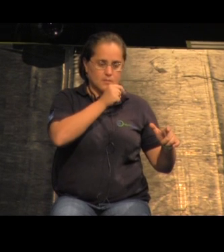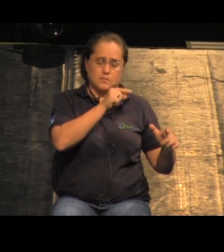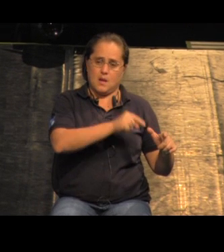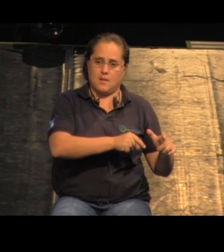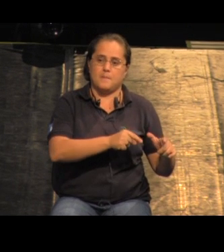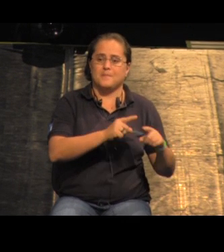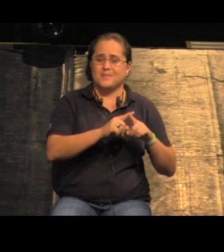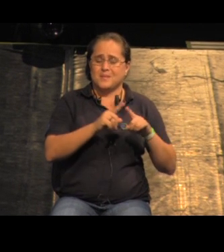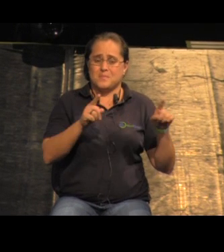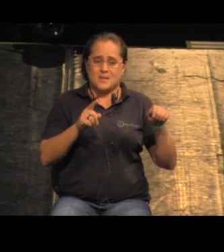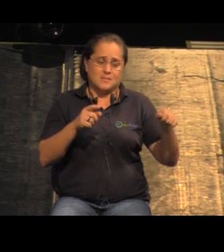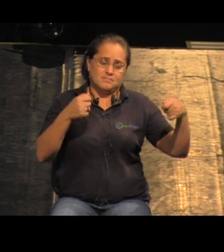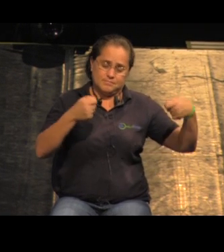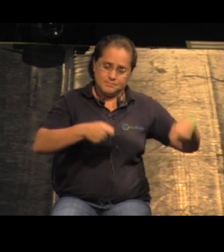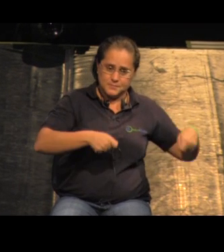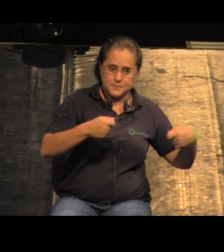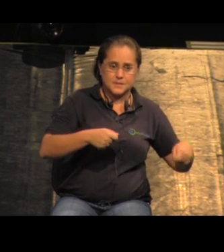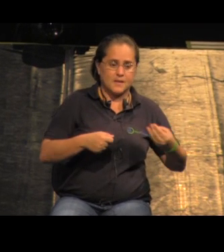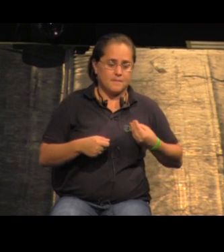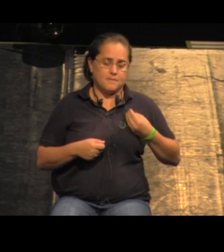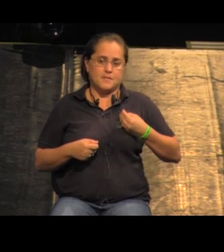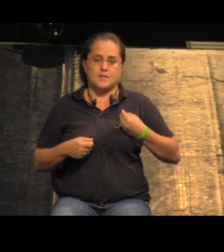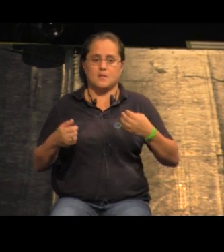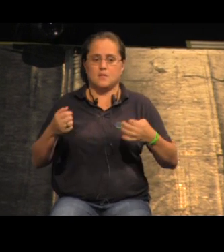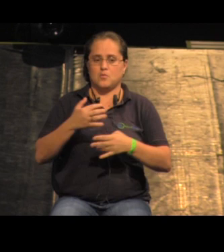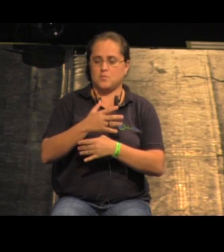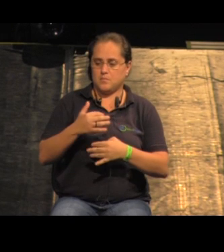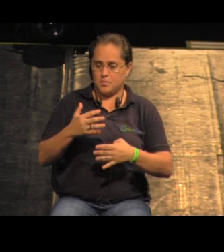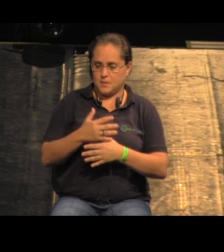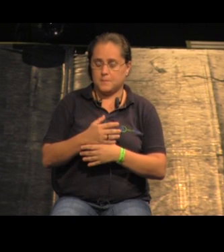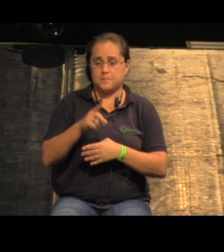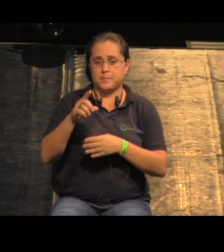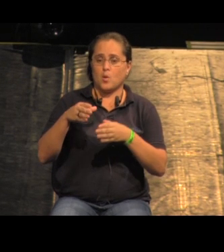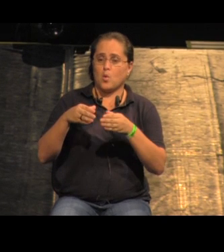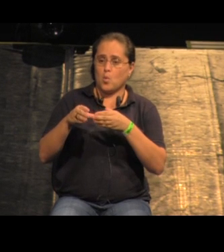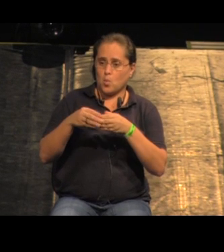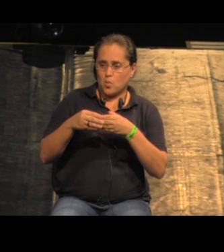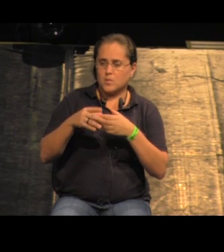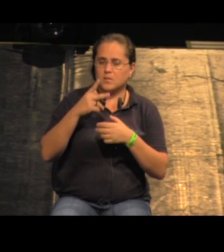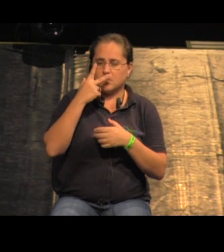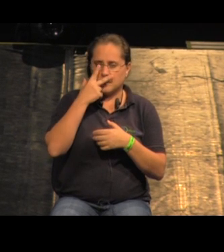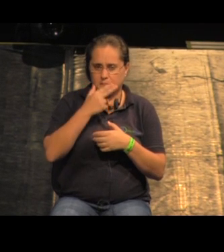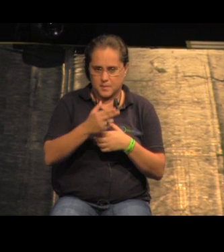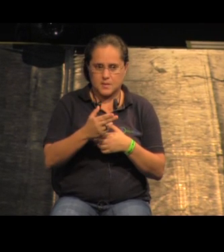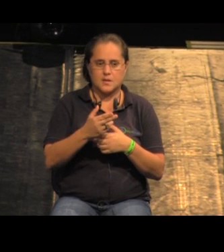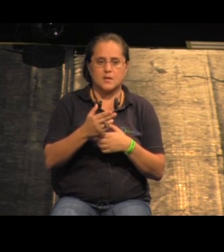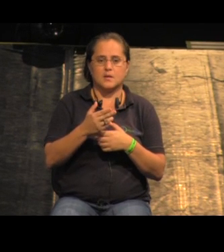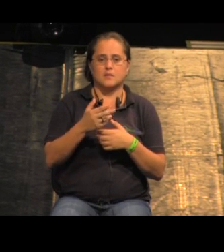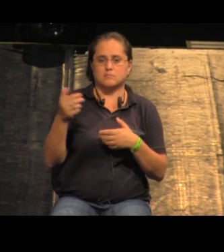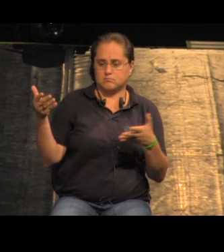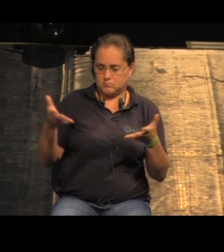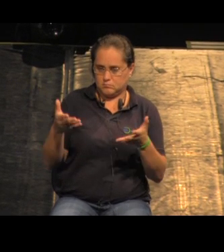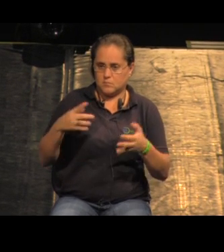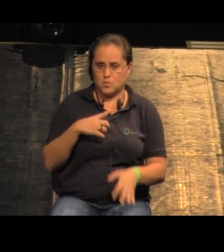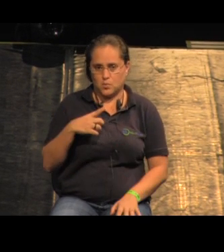mas que carecia de alguma vida urbana esse concurso é parecido com as PPPs que a gente tem hoje no